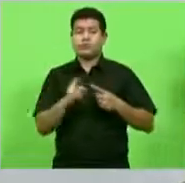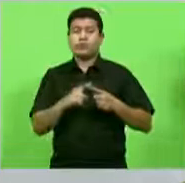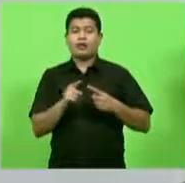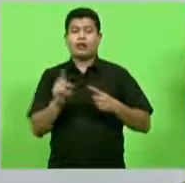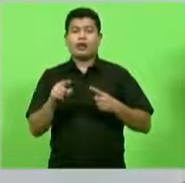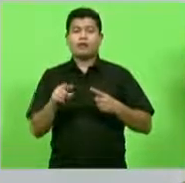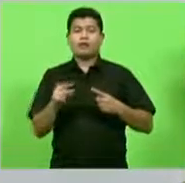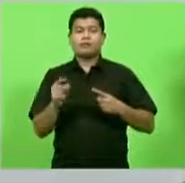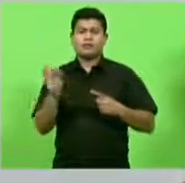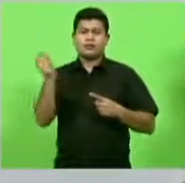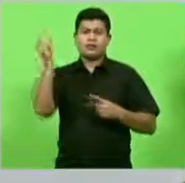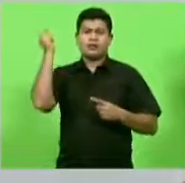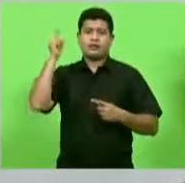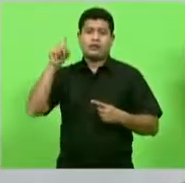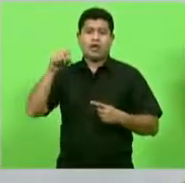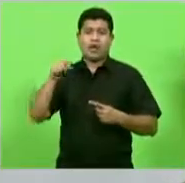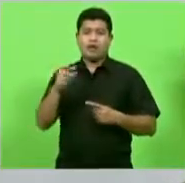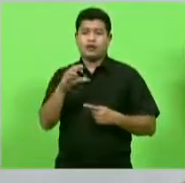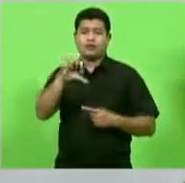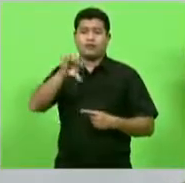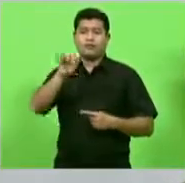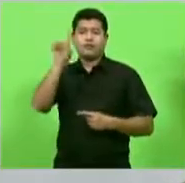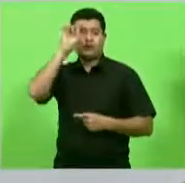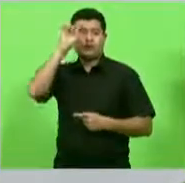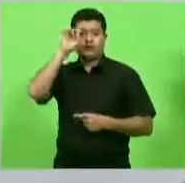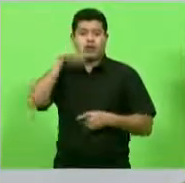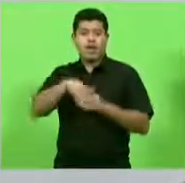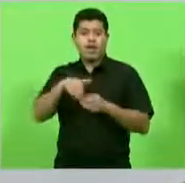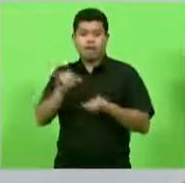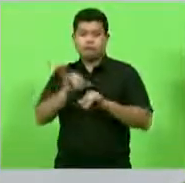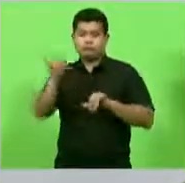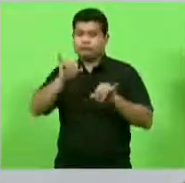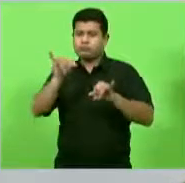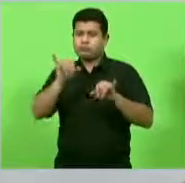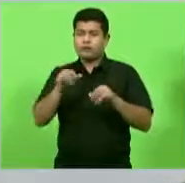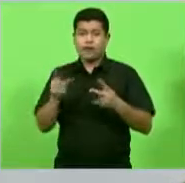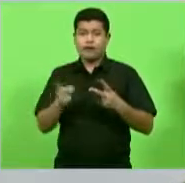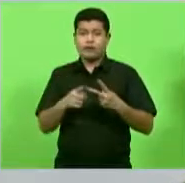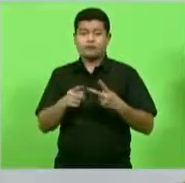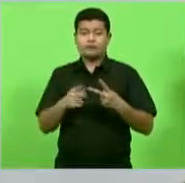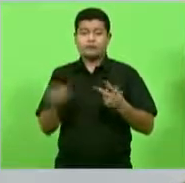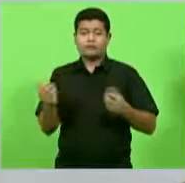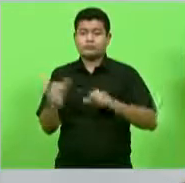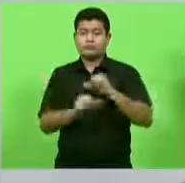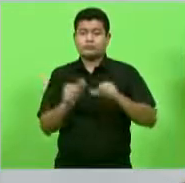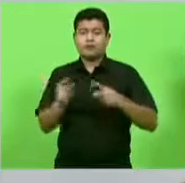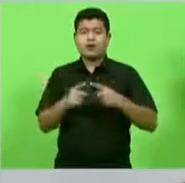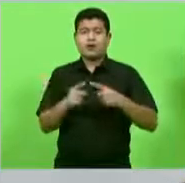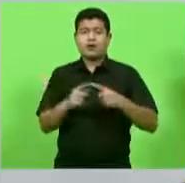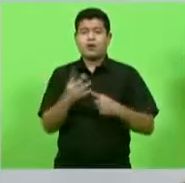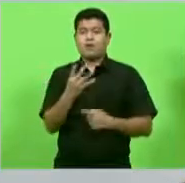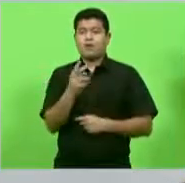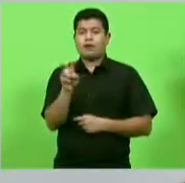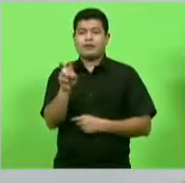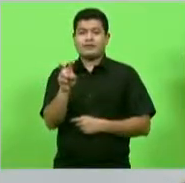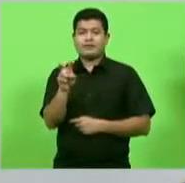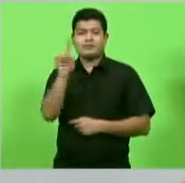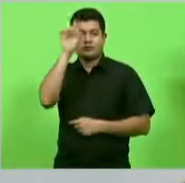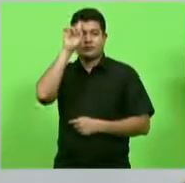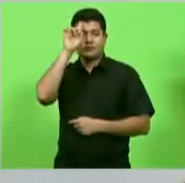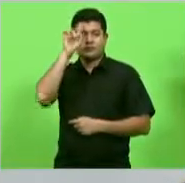agora passou para 45 só que ela não alterou a descompatibilização do servidor público